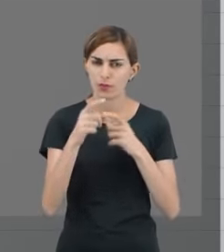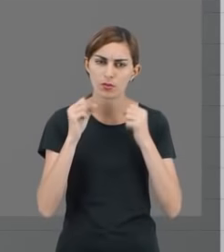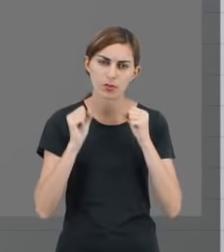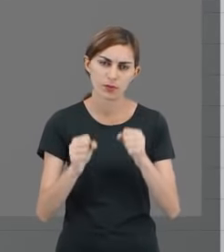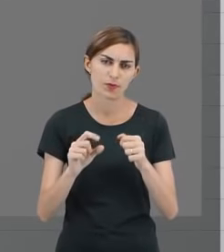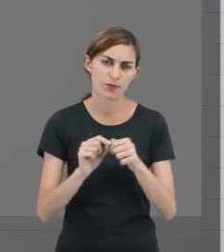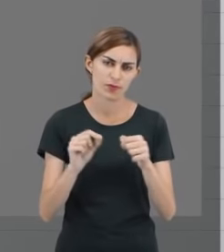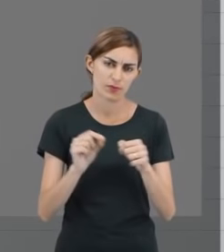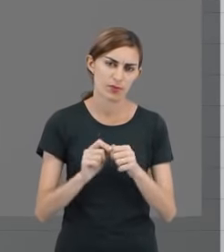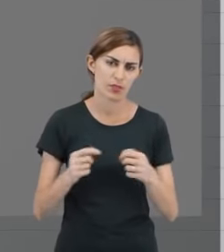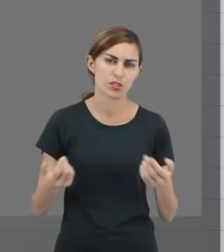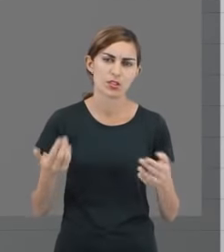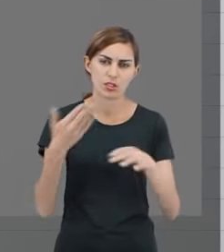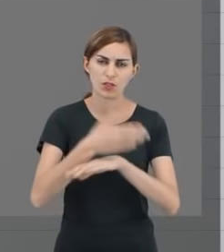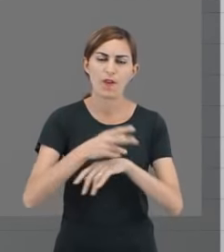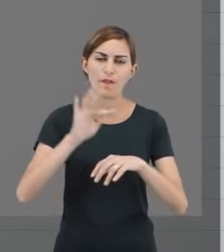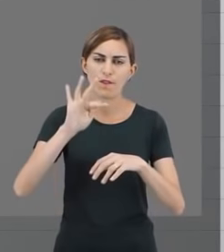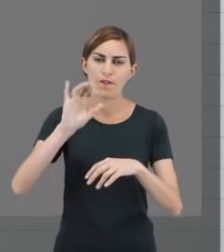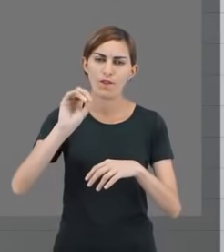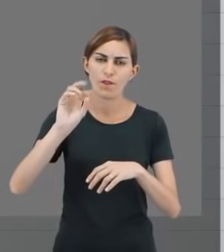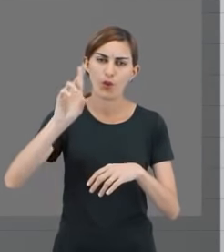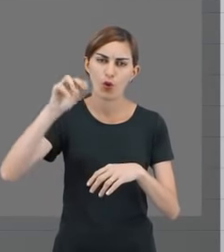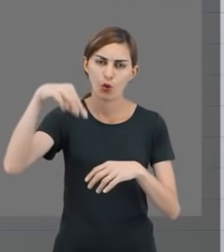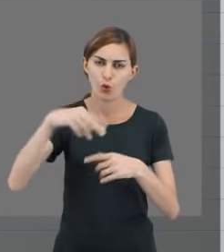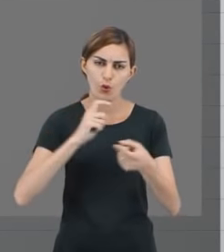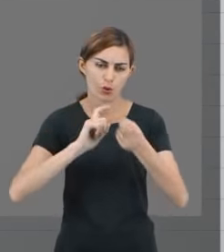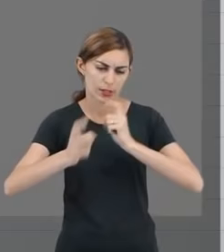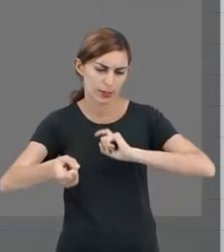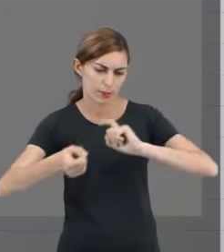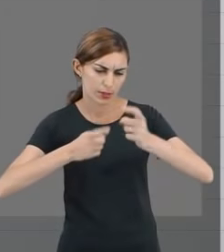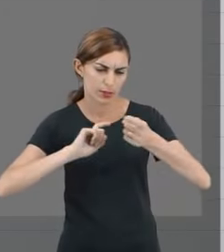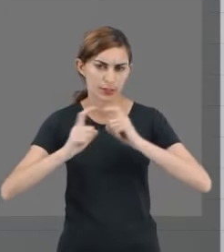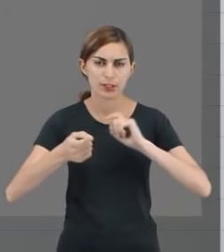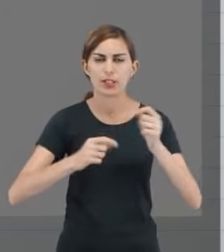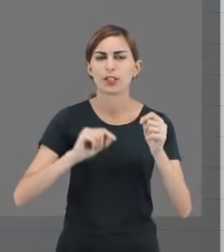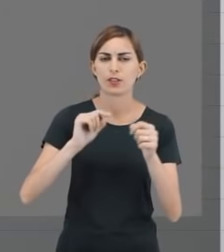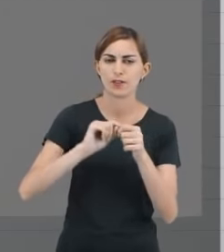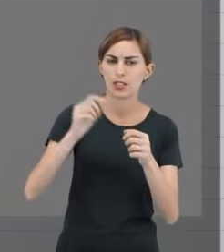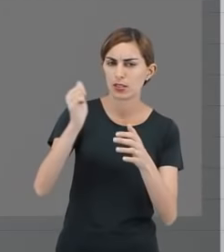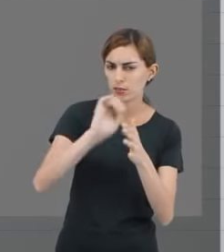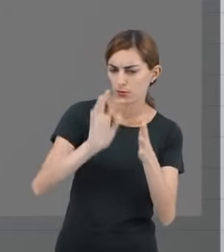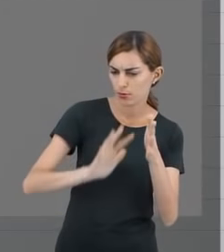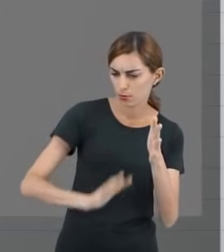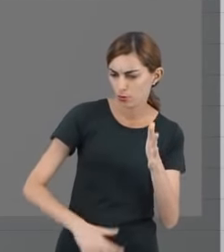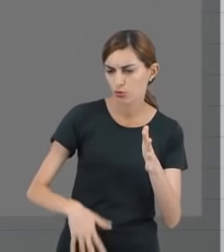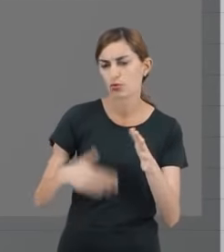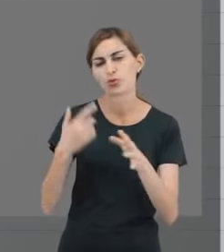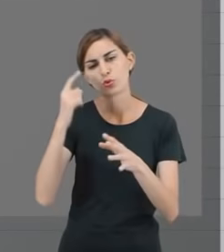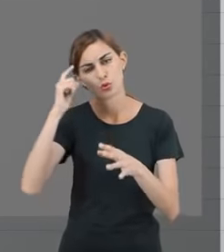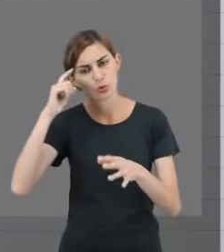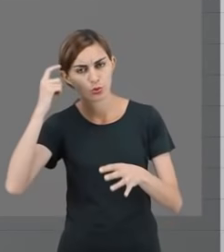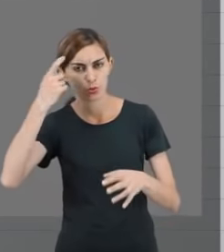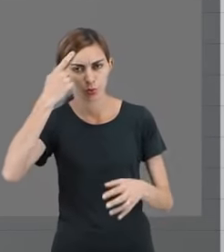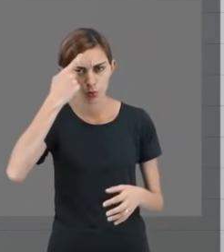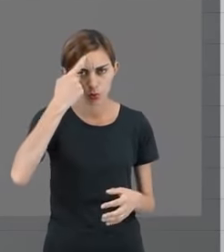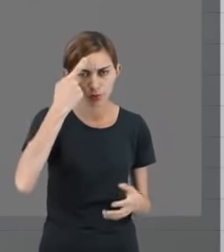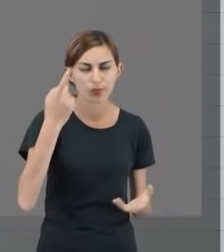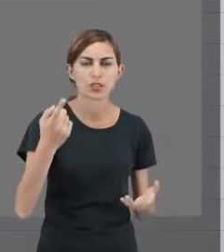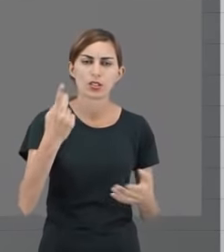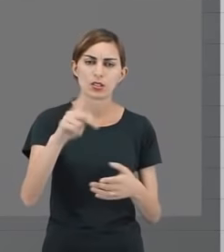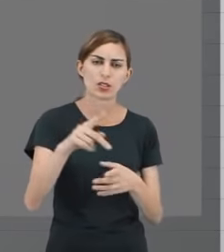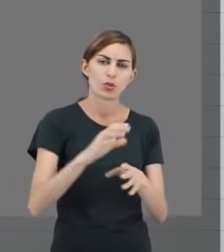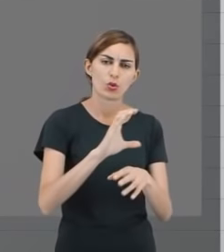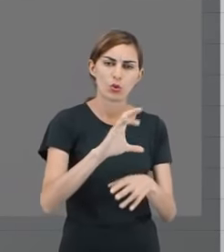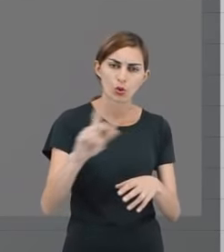fazer isso entrando nos fóruns, debatendo, fazendo suas atividades, tirando dúvidas com o seu